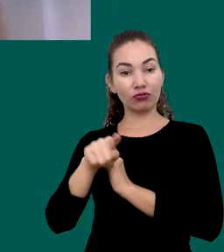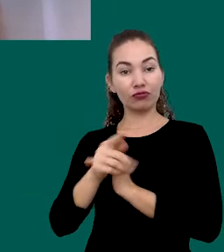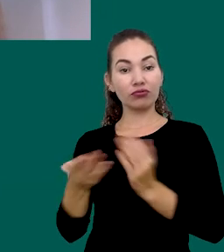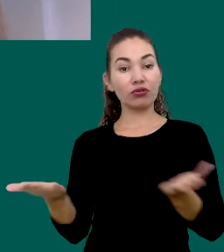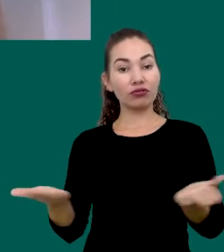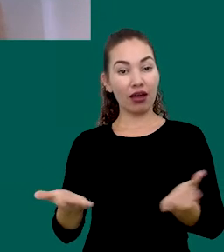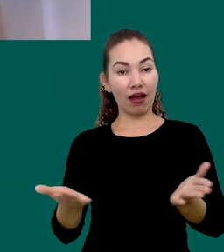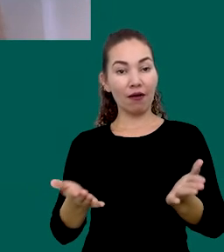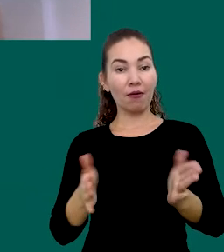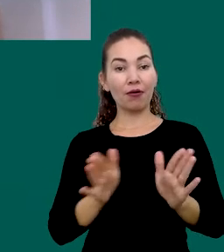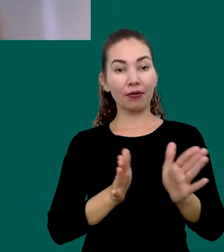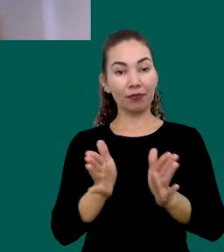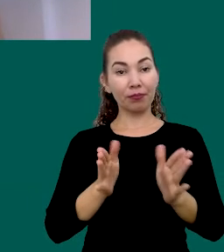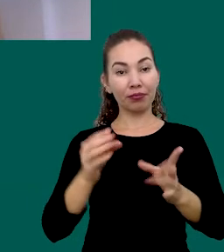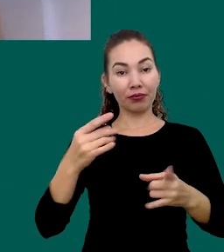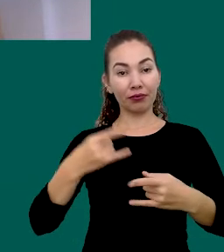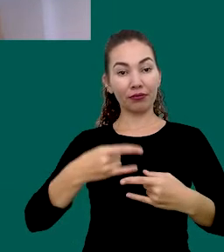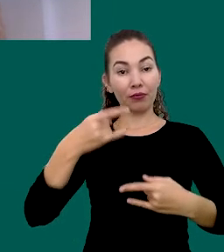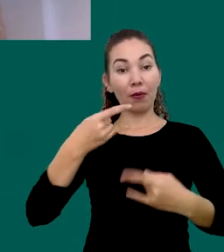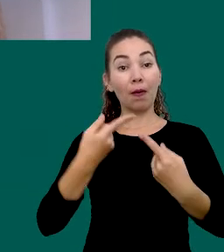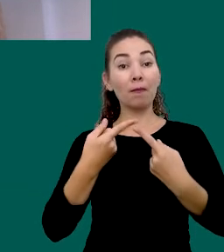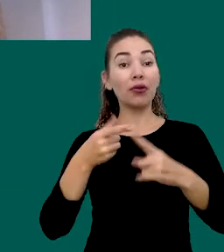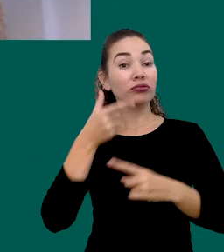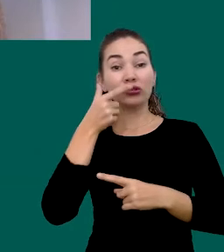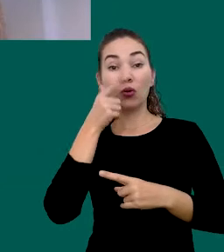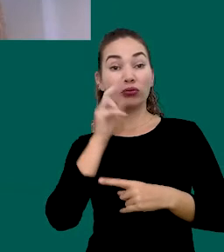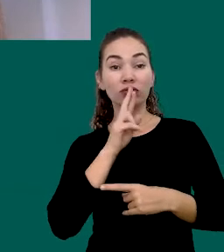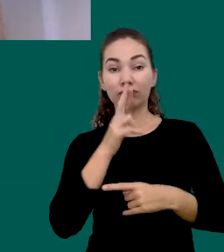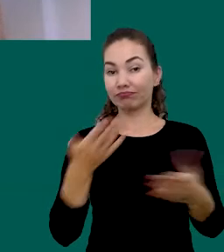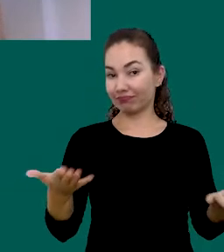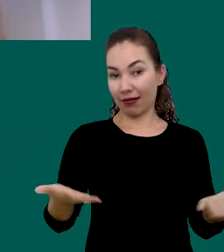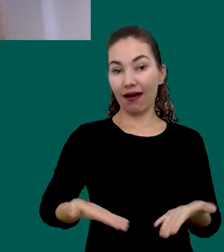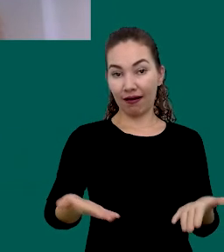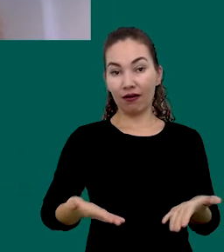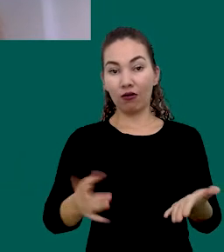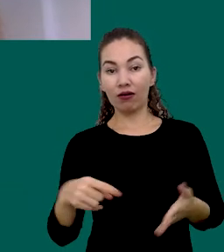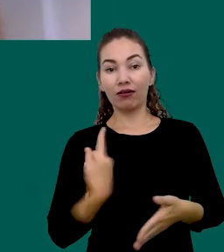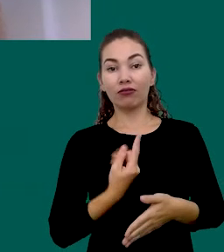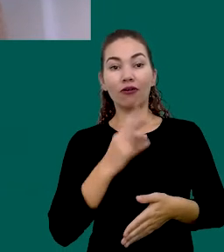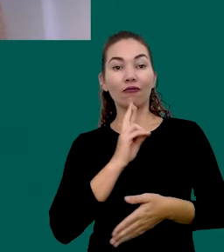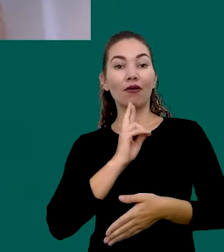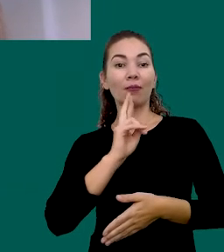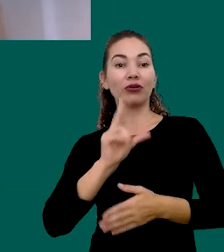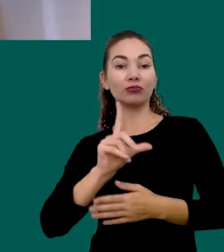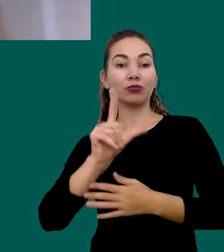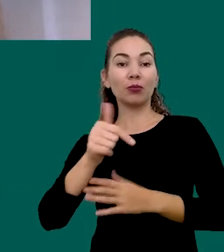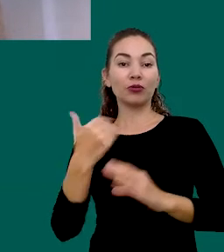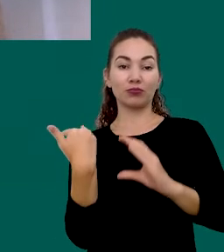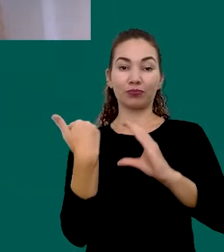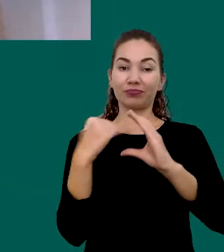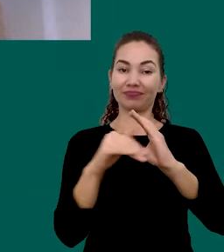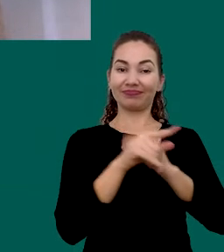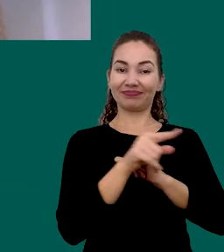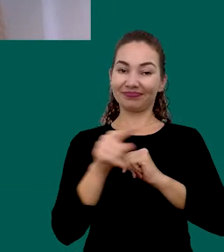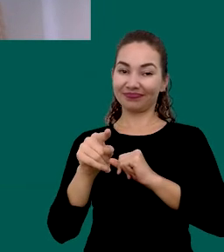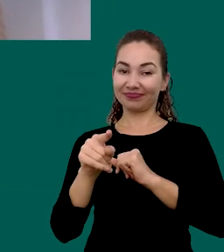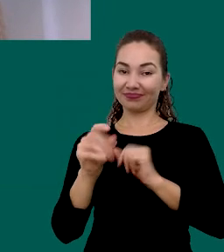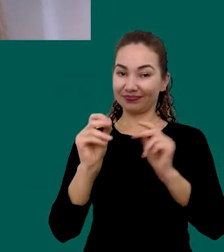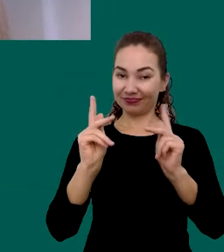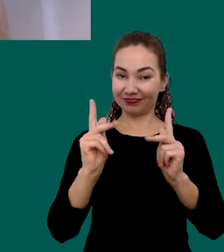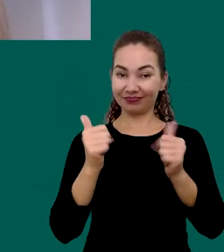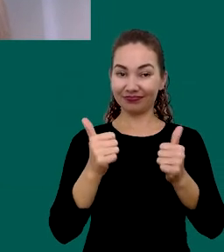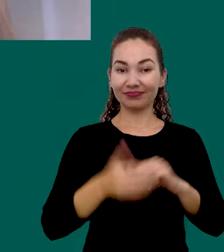durante a live Mas o que não for atendido Nesse momento Nós responderemos na sequência por e-mail Para vocês, ok?